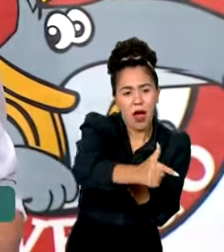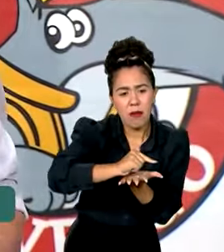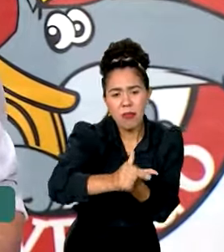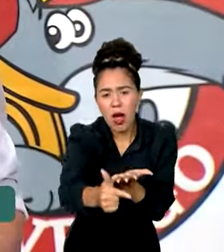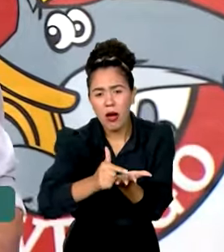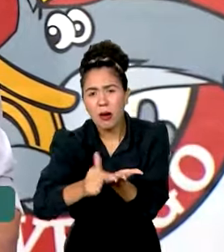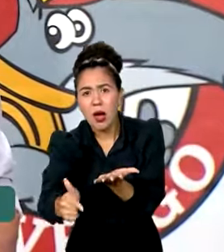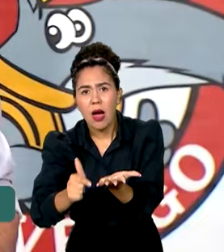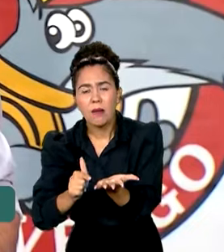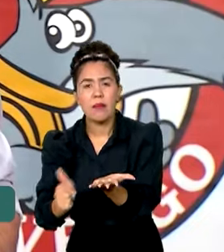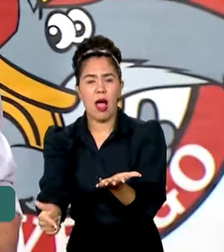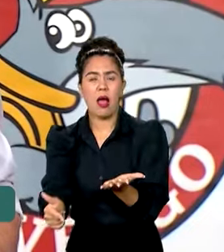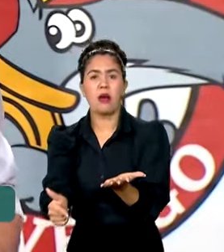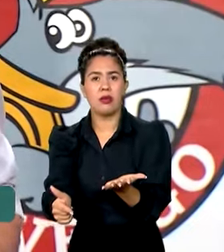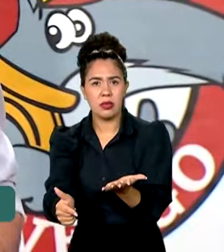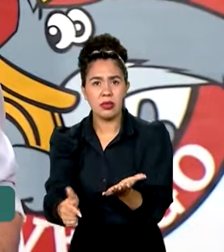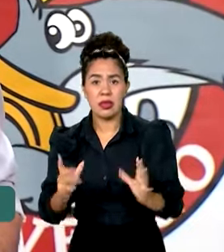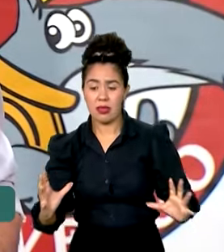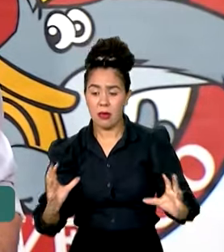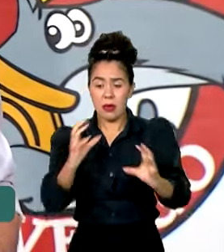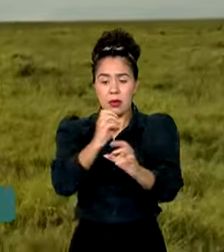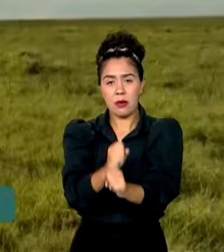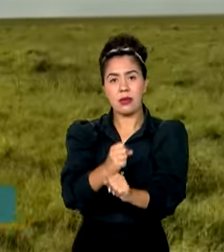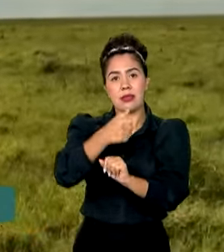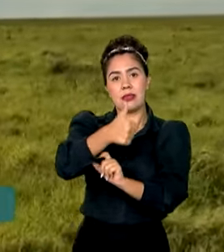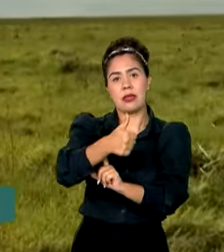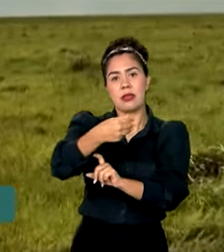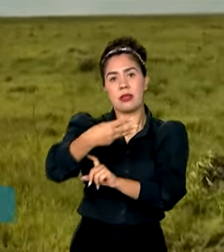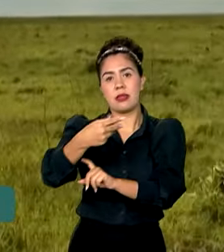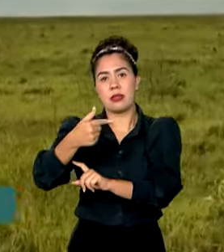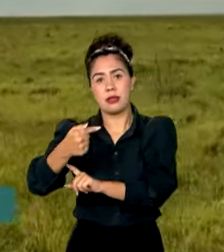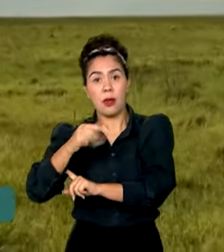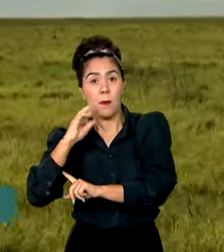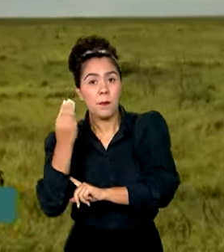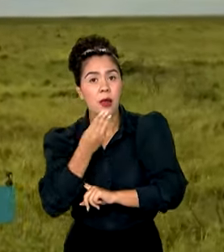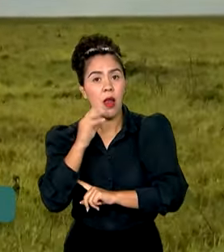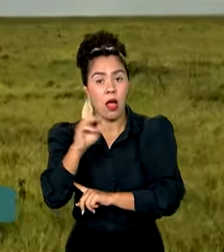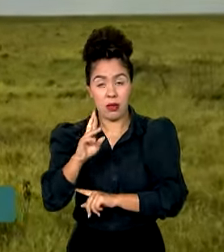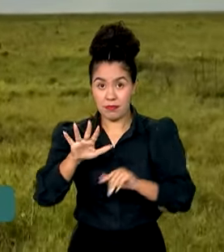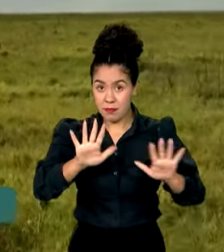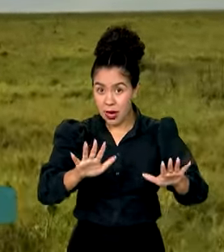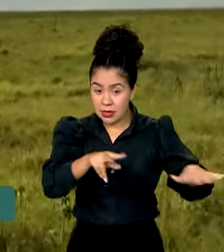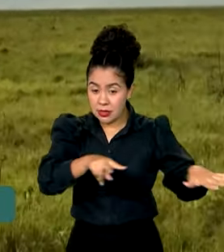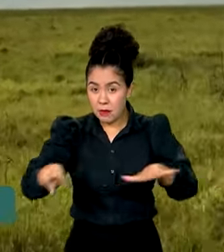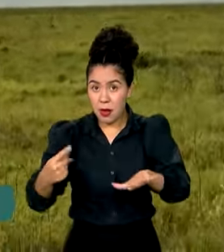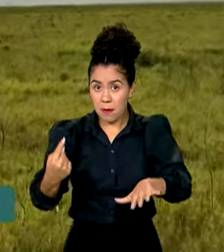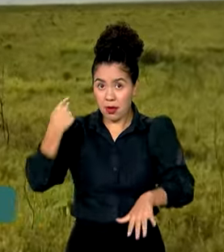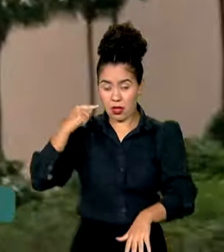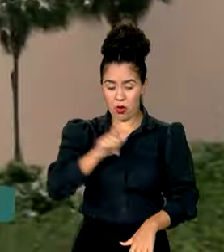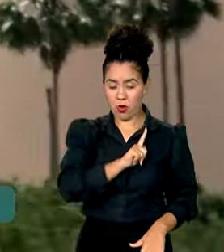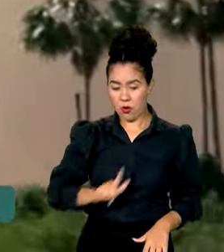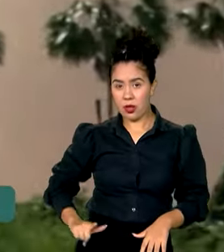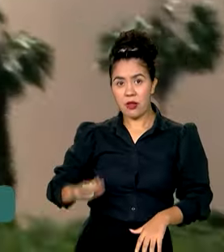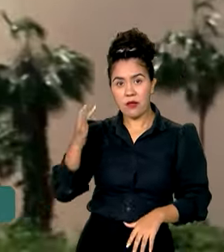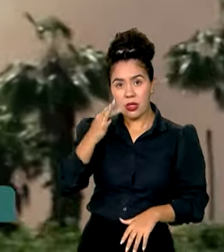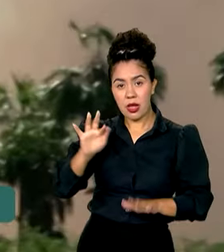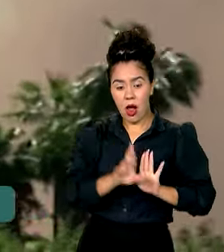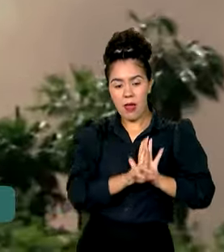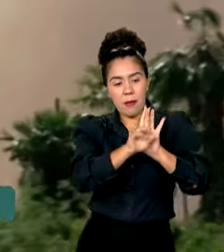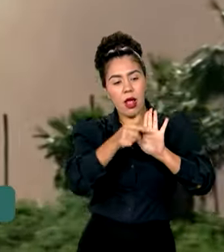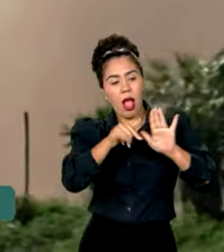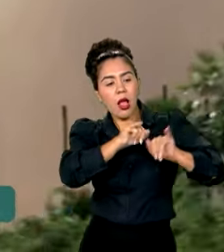que se sumam aos 137 milhões. Na semana passada, o governo federal já havia anunciado